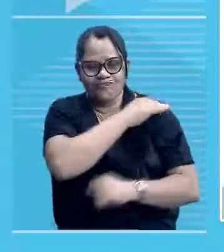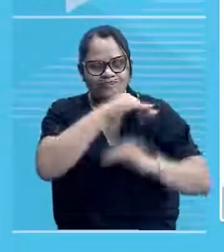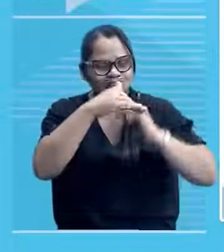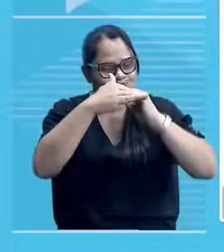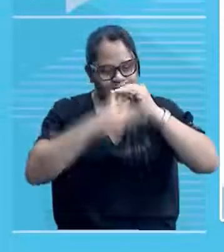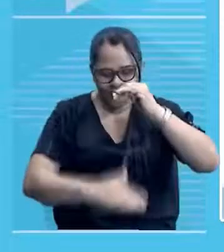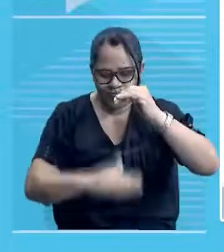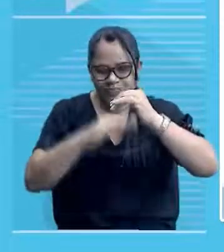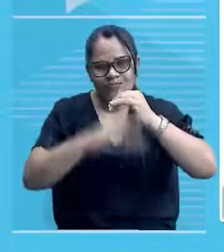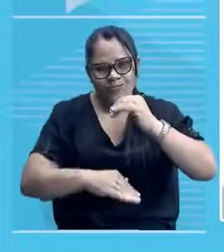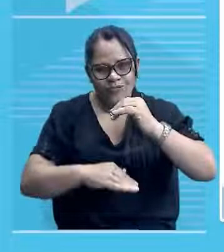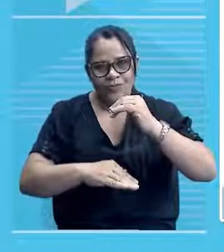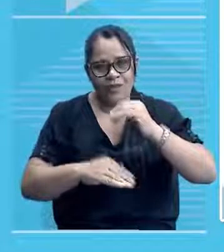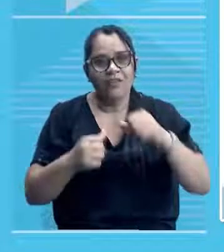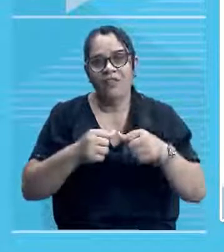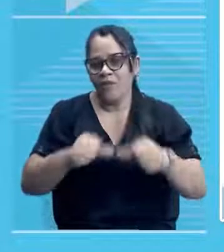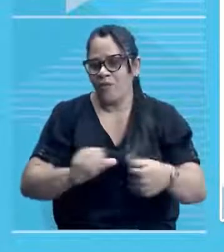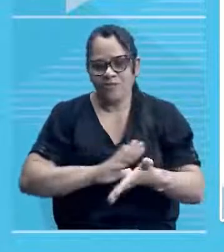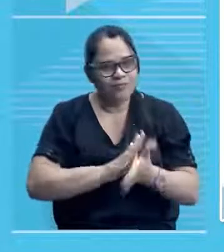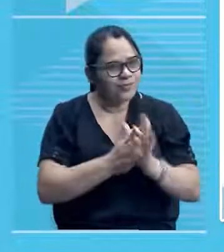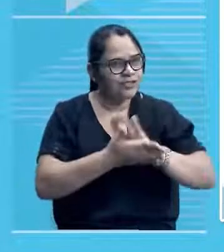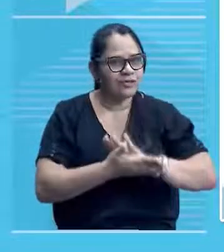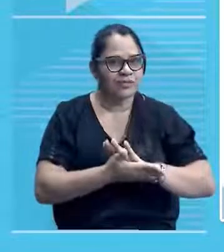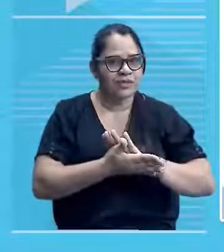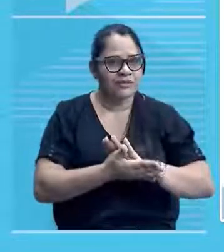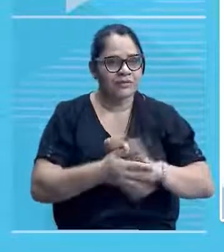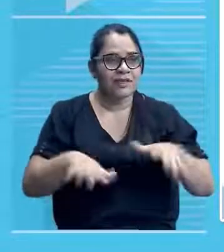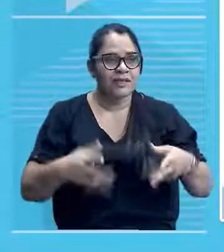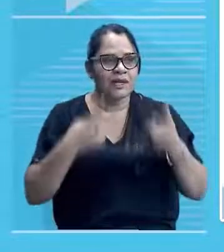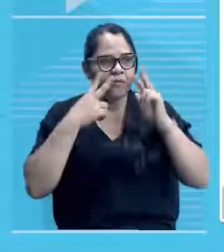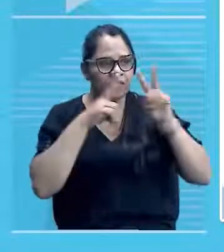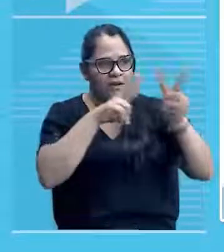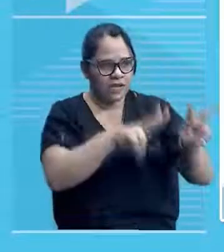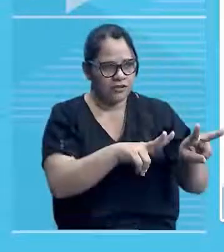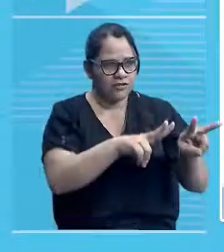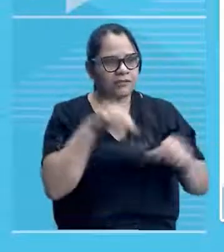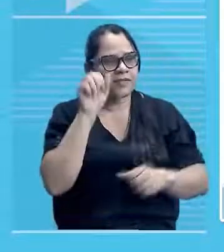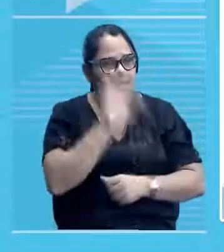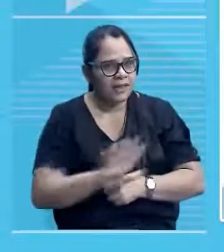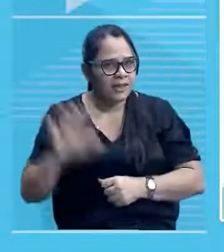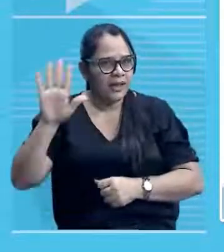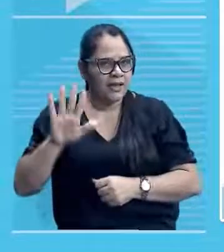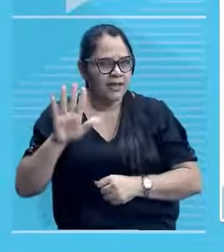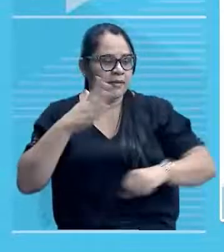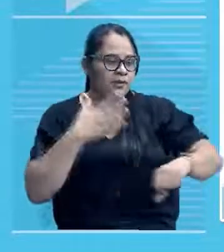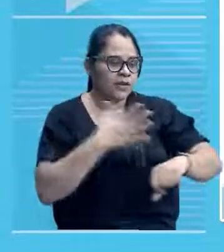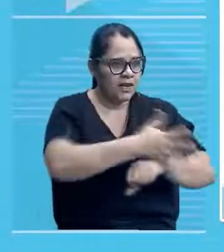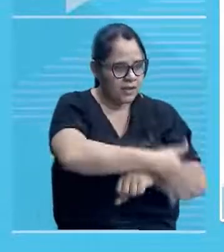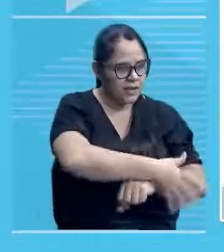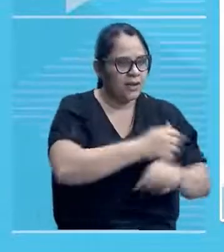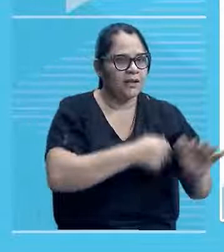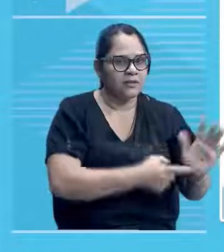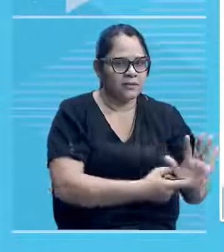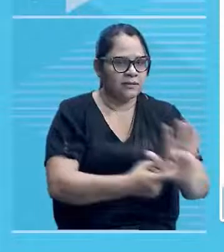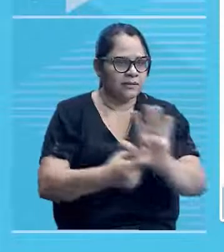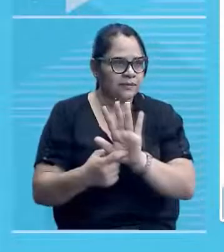Foram derrotados. Então, observe que a imagem mostra o quê? Mostra a entrada, né? Essa parte é a entrada do...